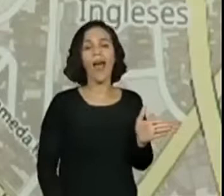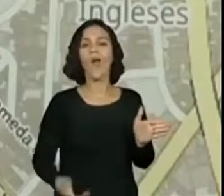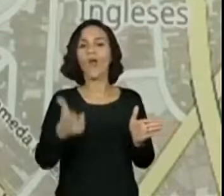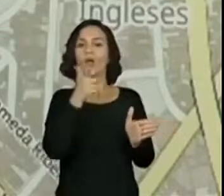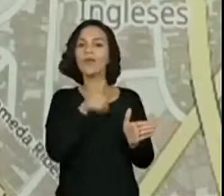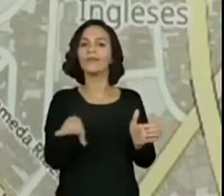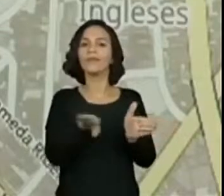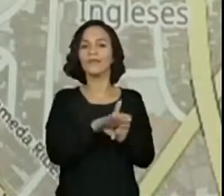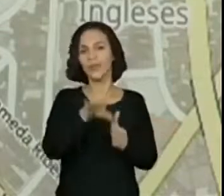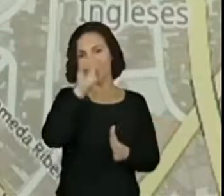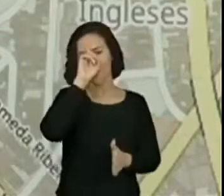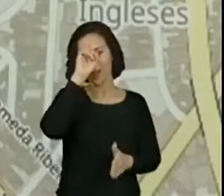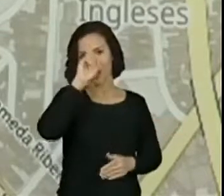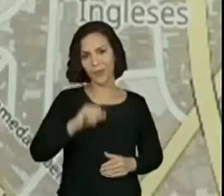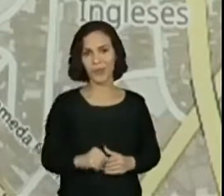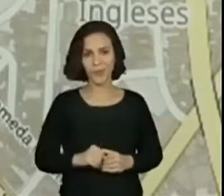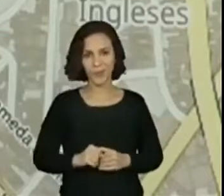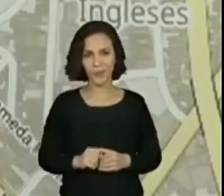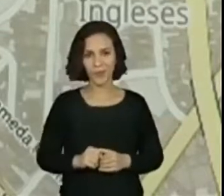no hospital.